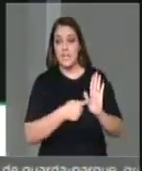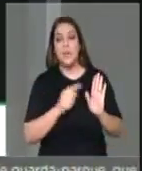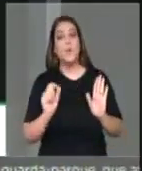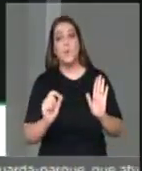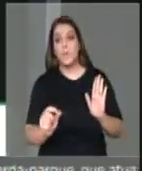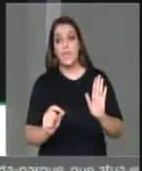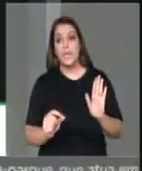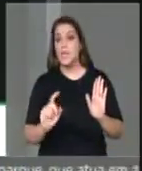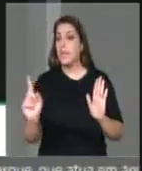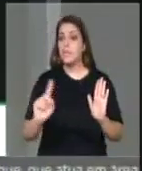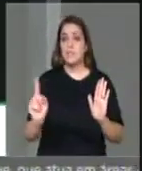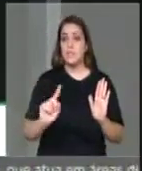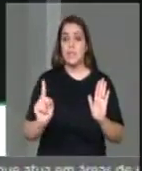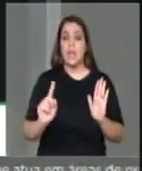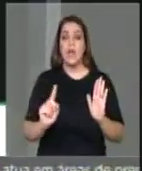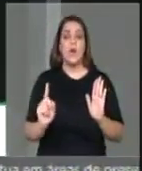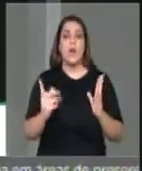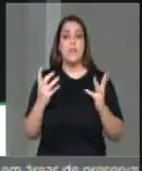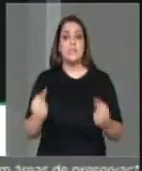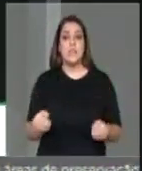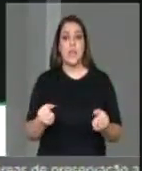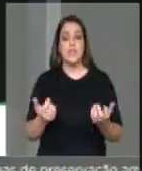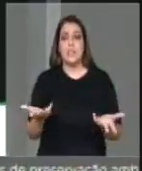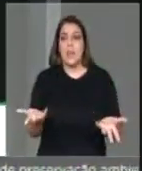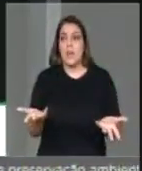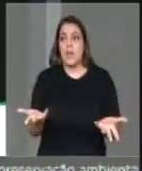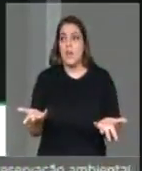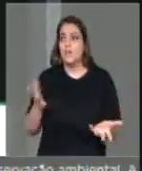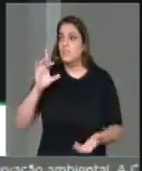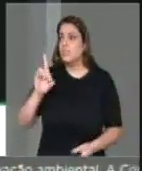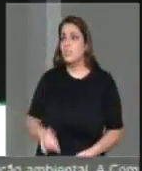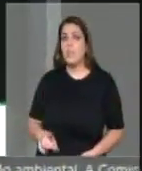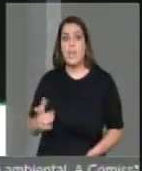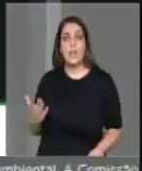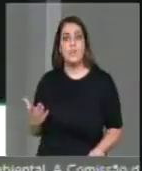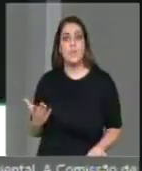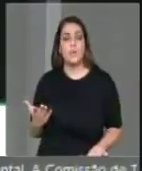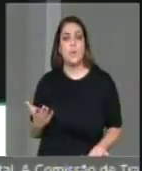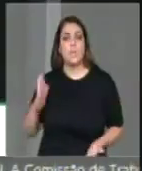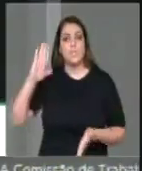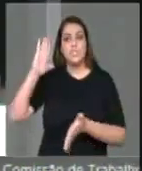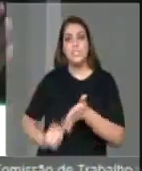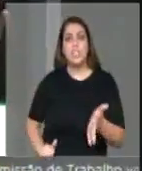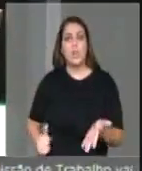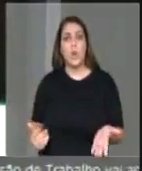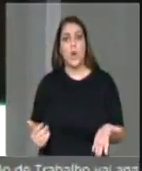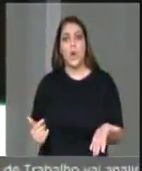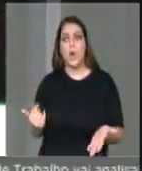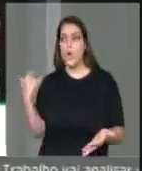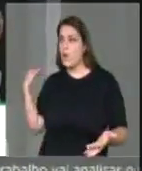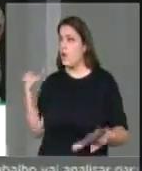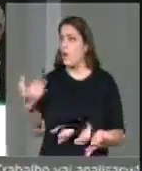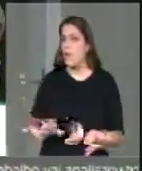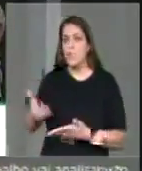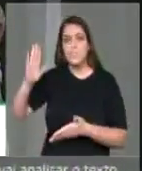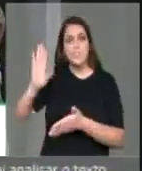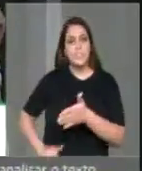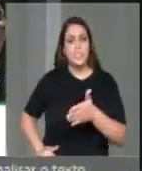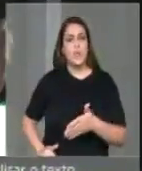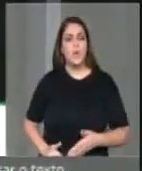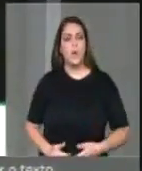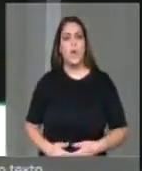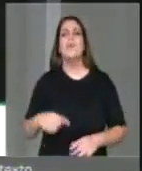tira totalmente aquilo que o trabalhador ou trabalhadora conquistou até então. Isso é para